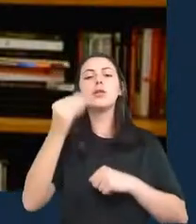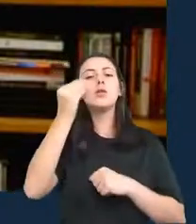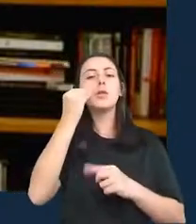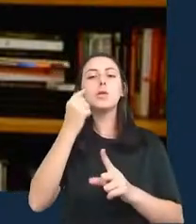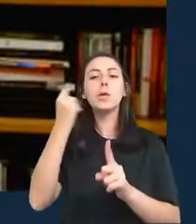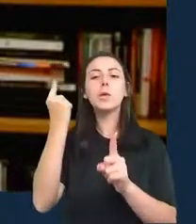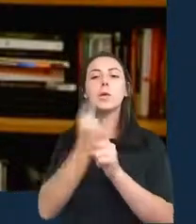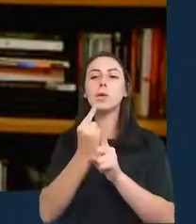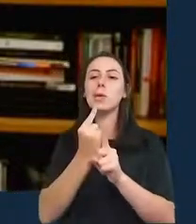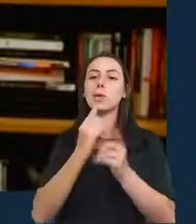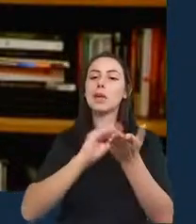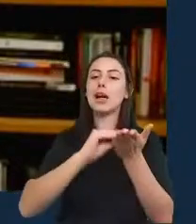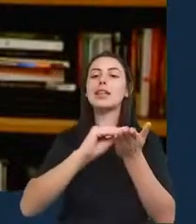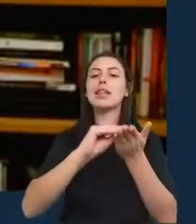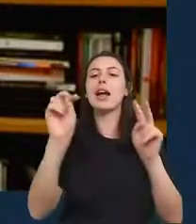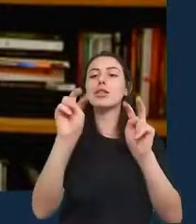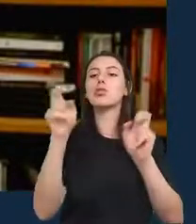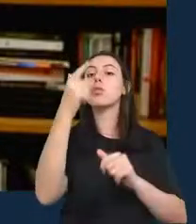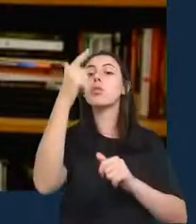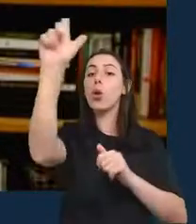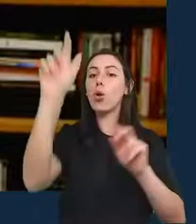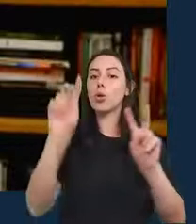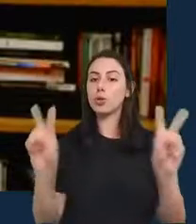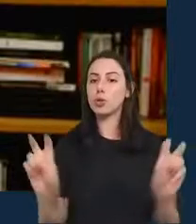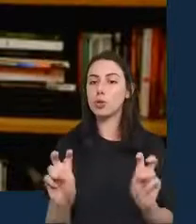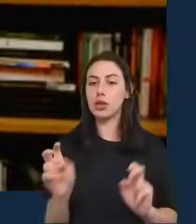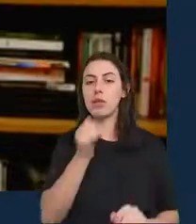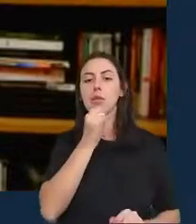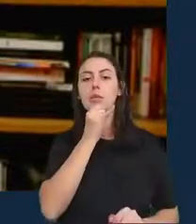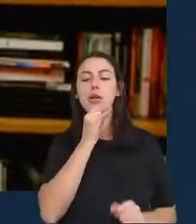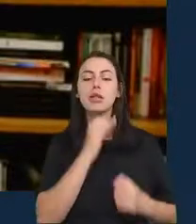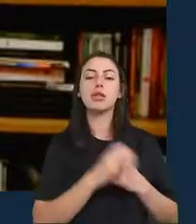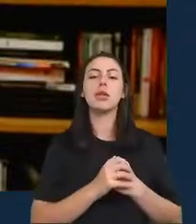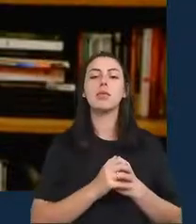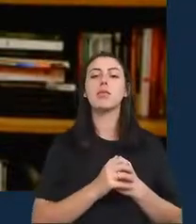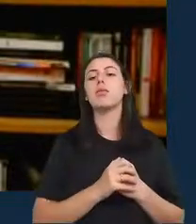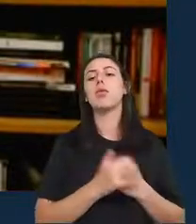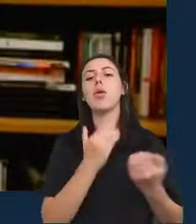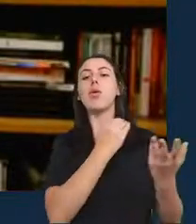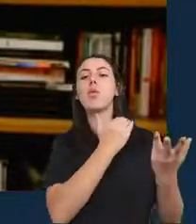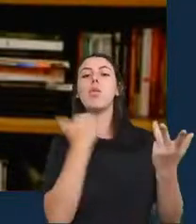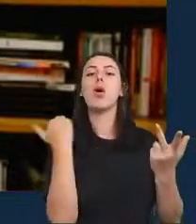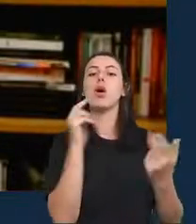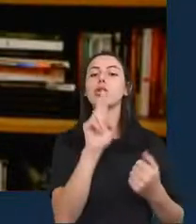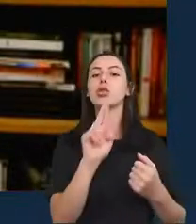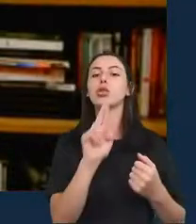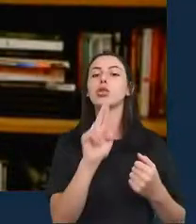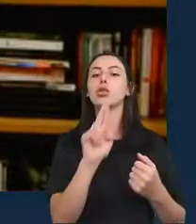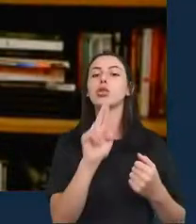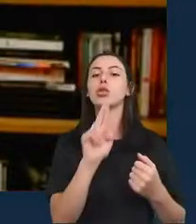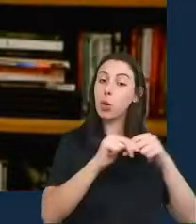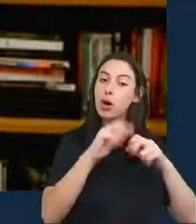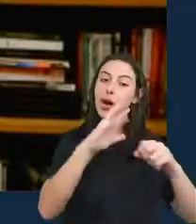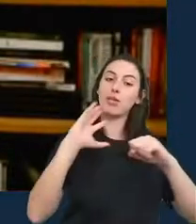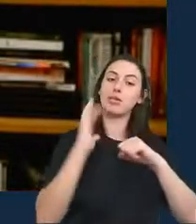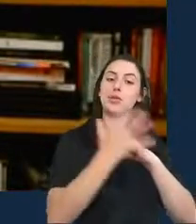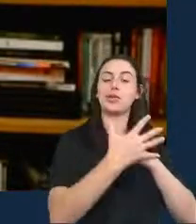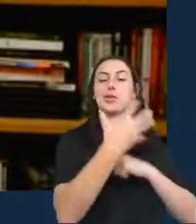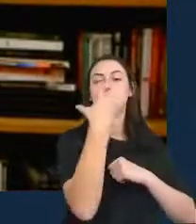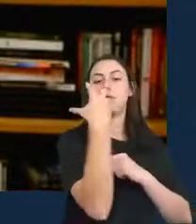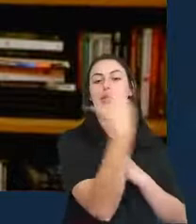outras coisas, tipo mortes por Covid-19, etc., mas também dados